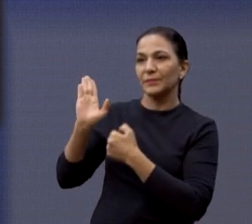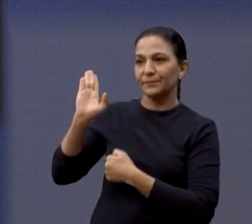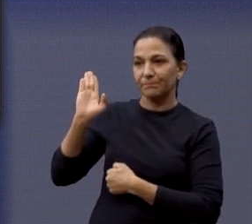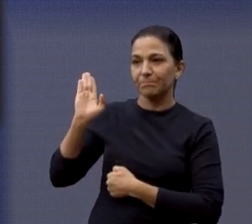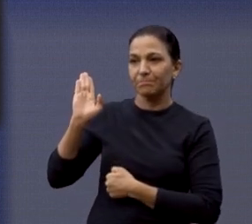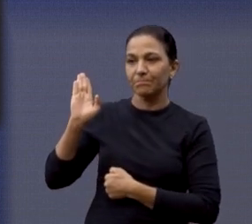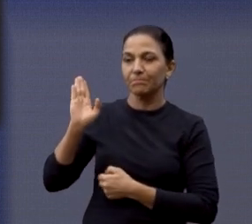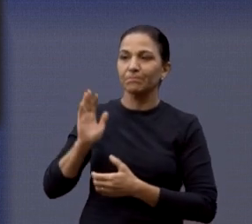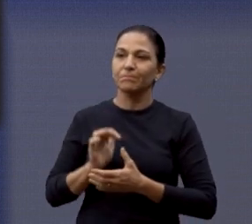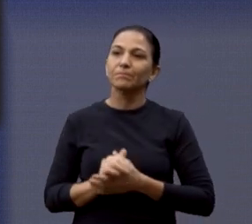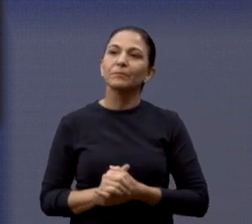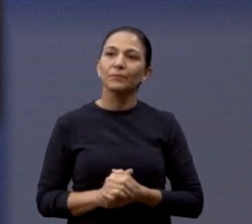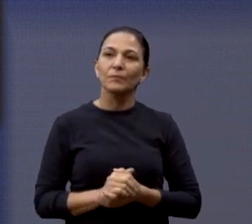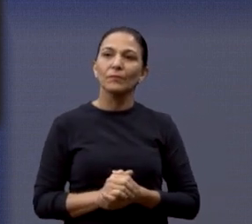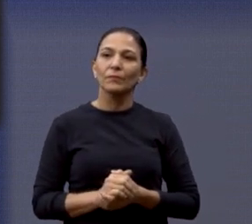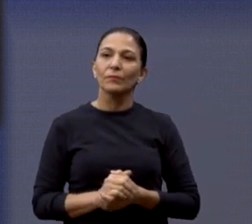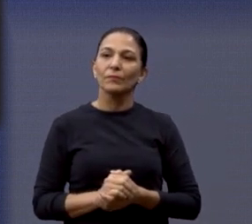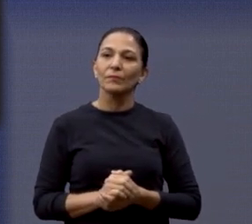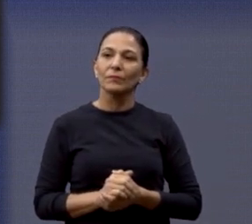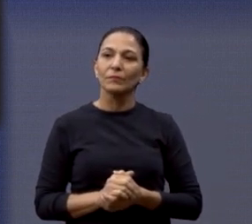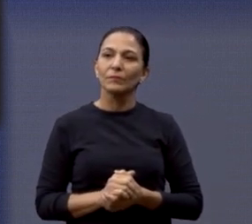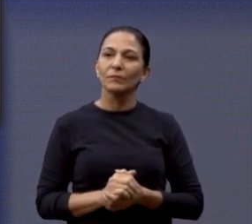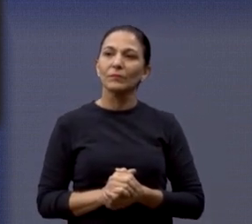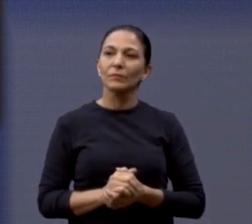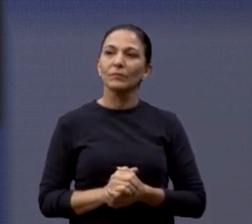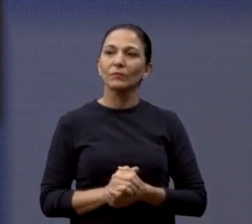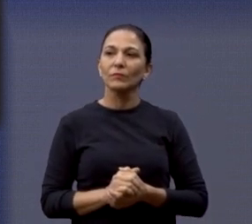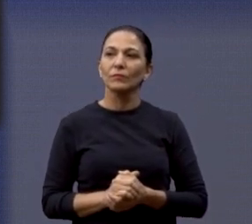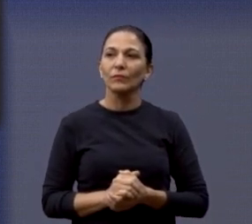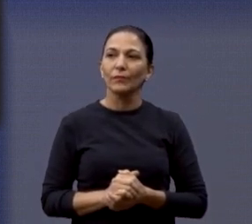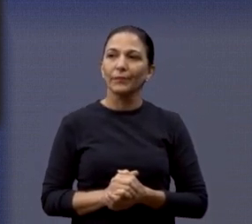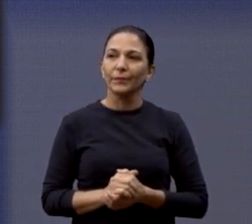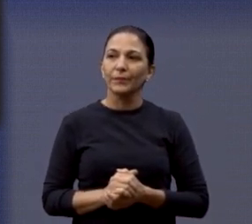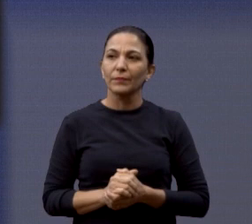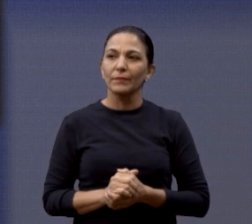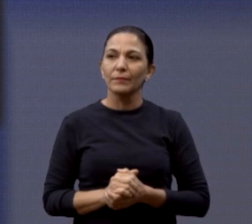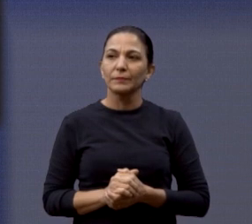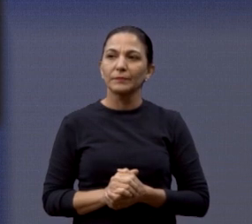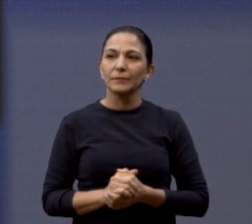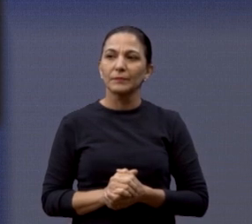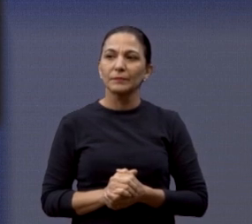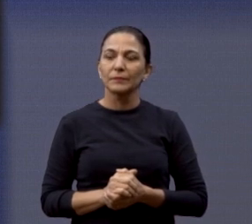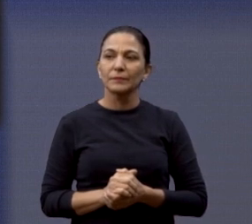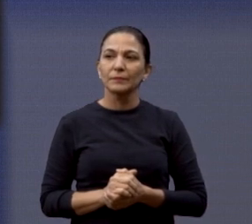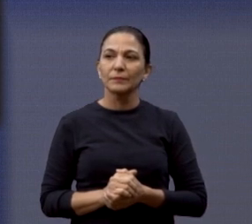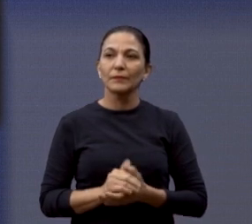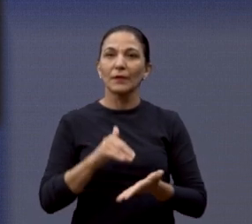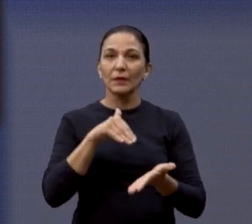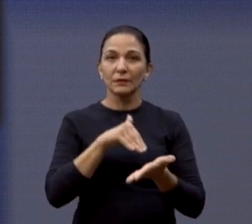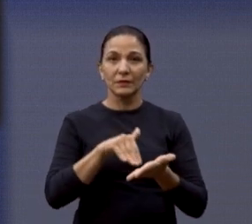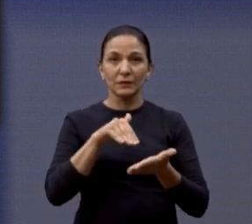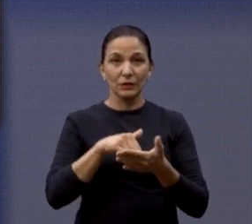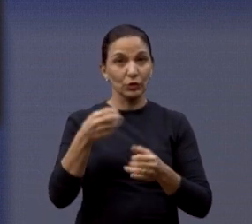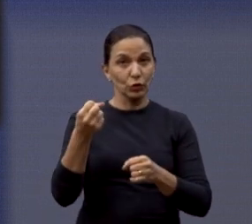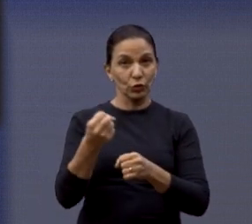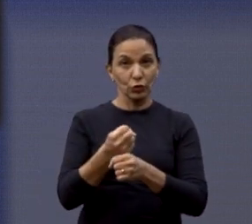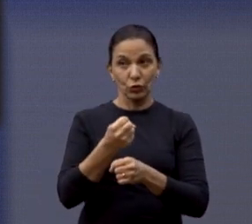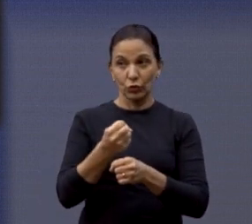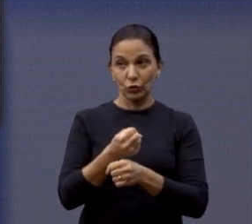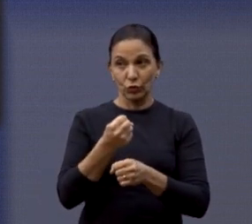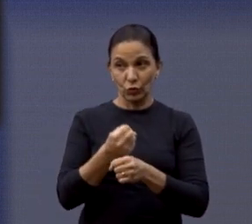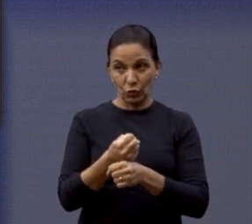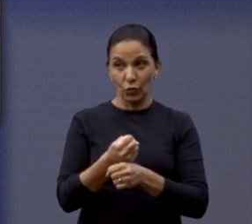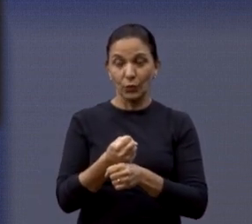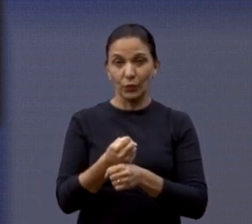É bem na Vazfilha ali. Conversamos já com a secretária de obras, lá